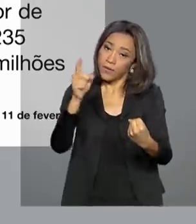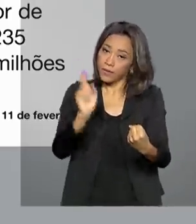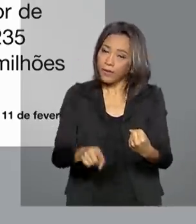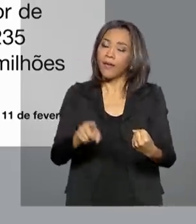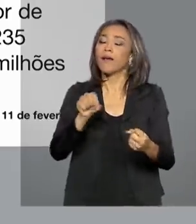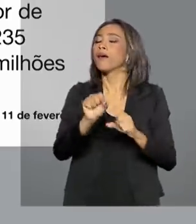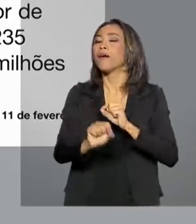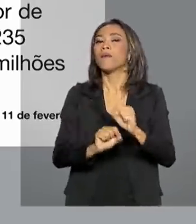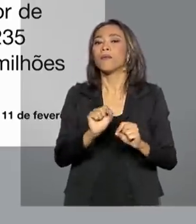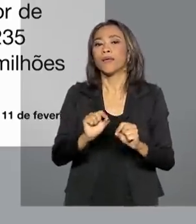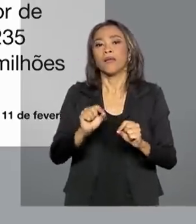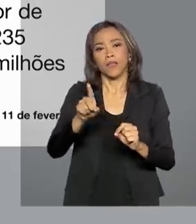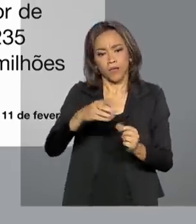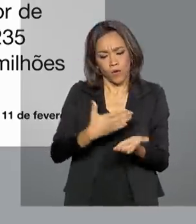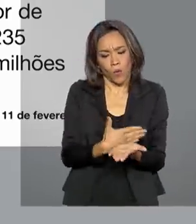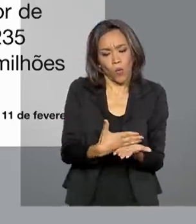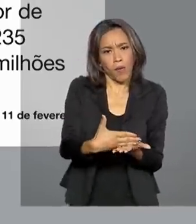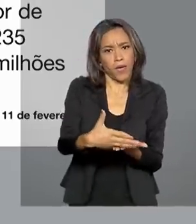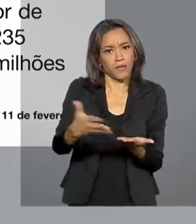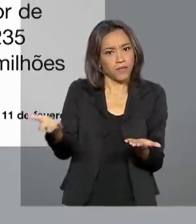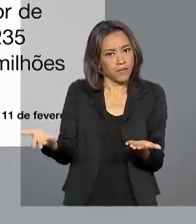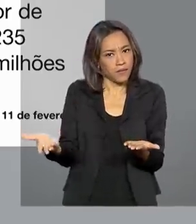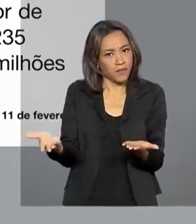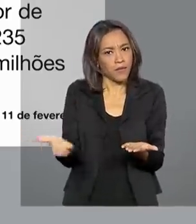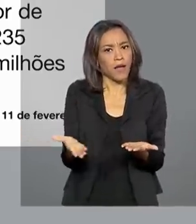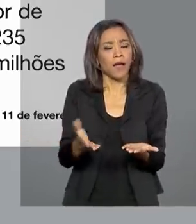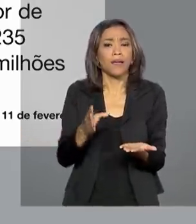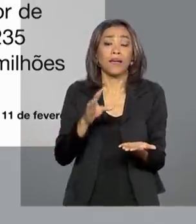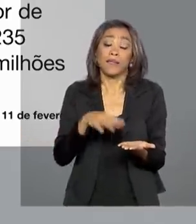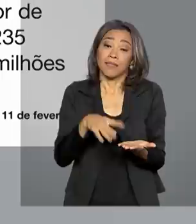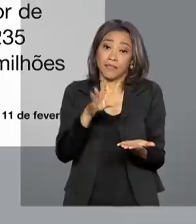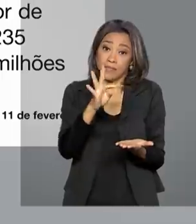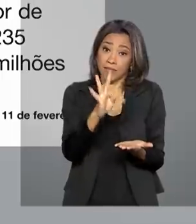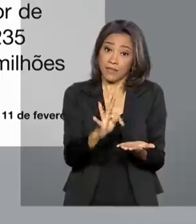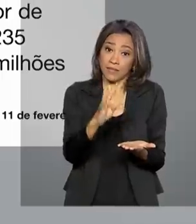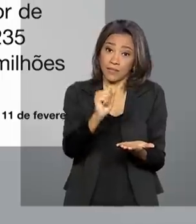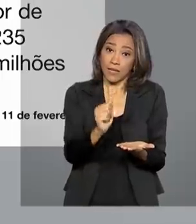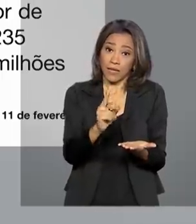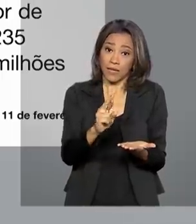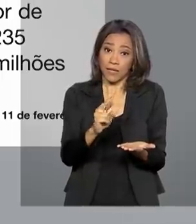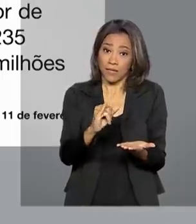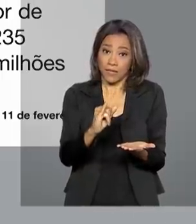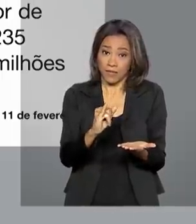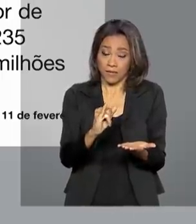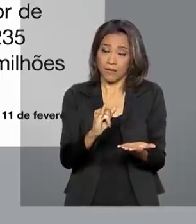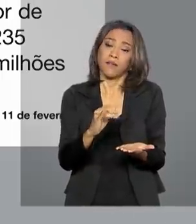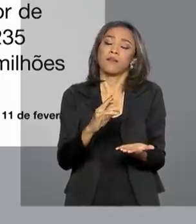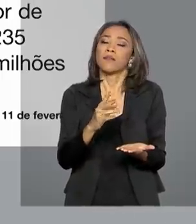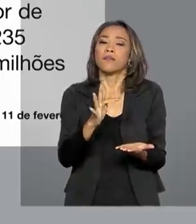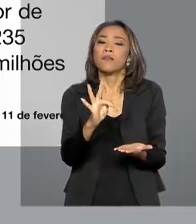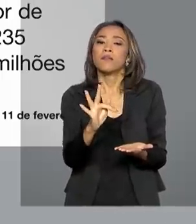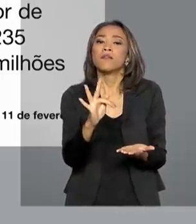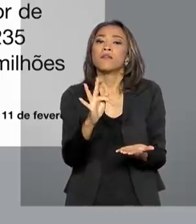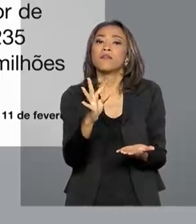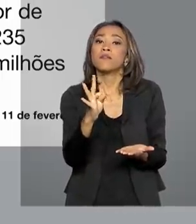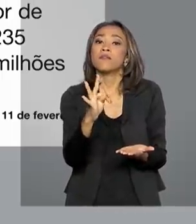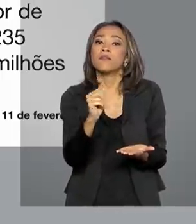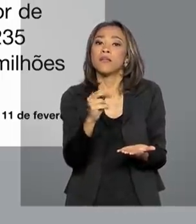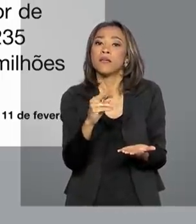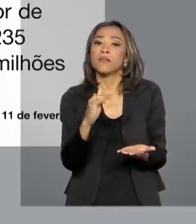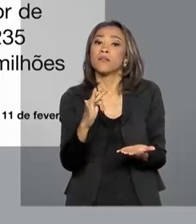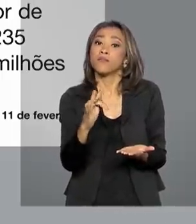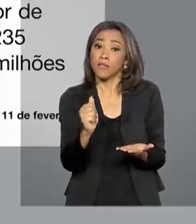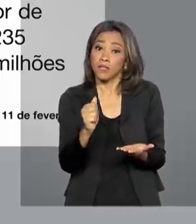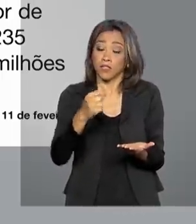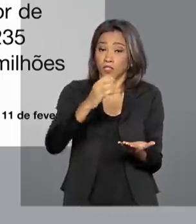taxados, a partir de agora, com tarifas entre 0% e 2%. Segundo o presidente Jair Bolsonaro,